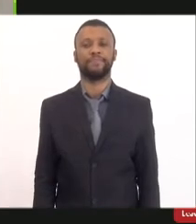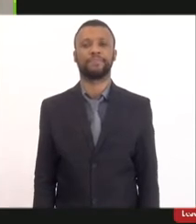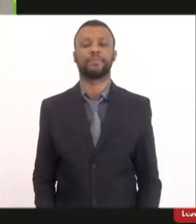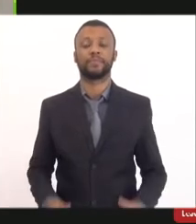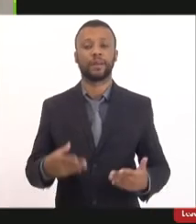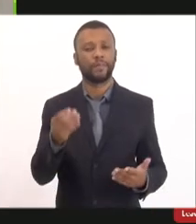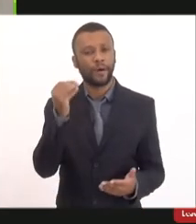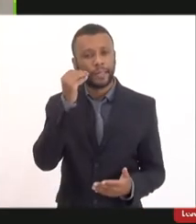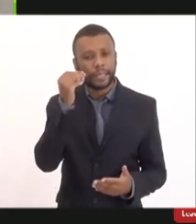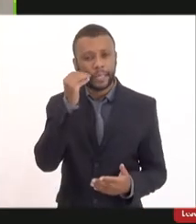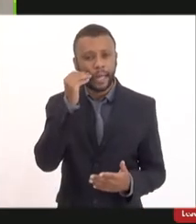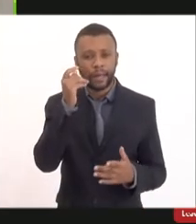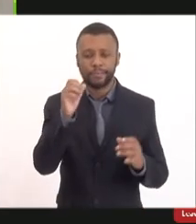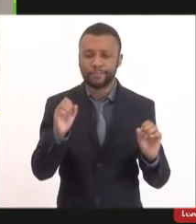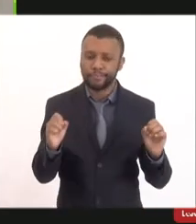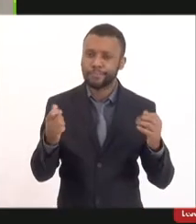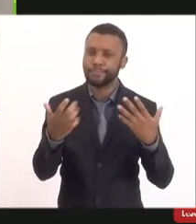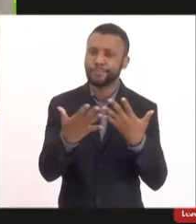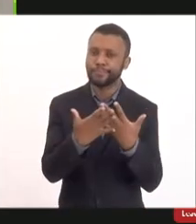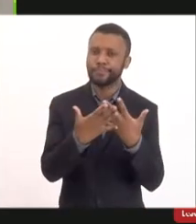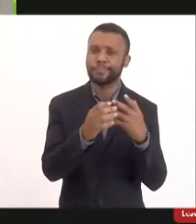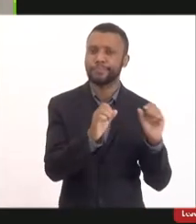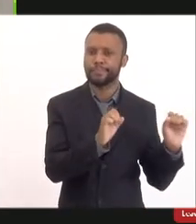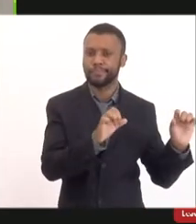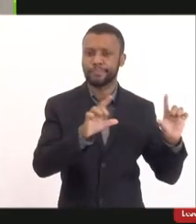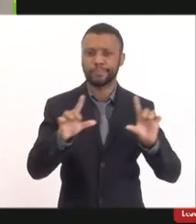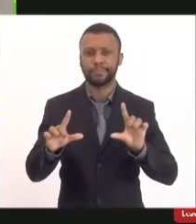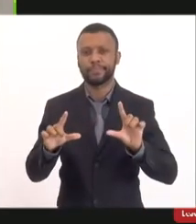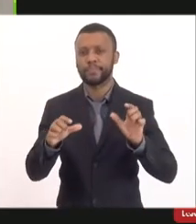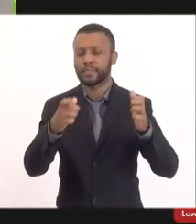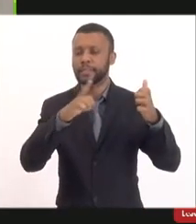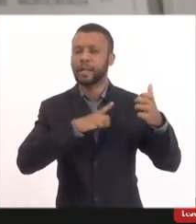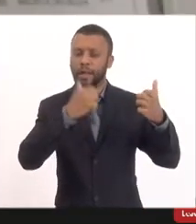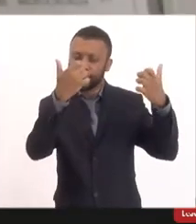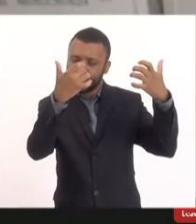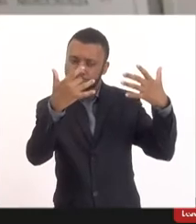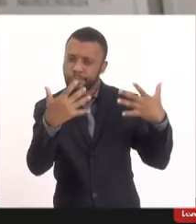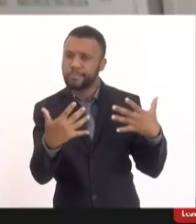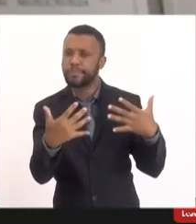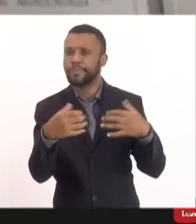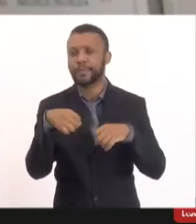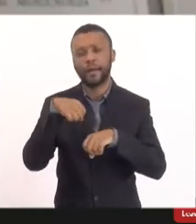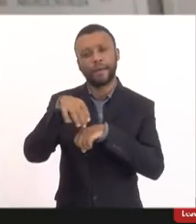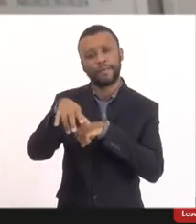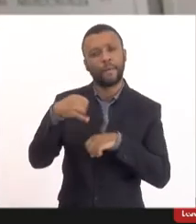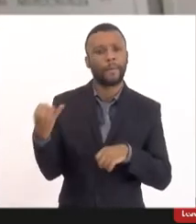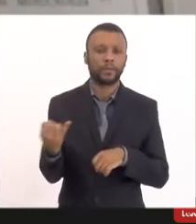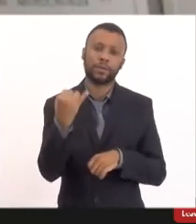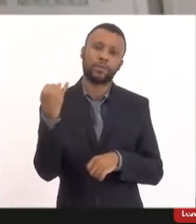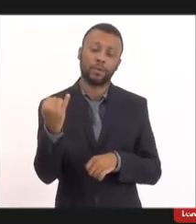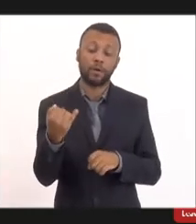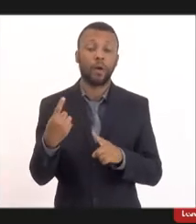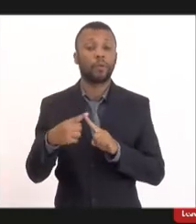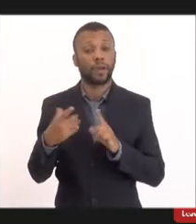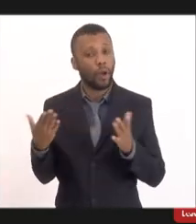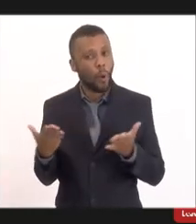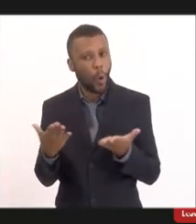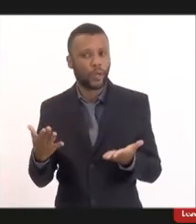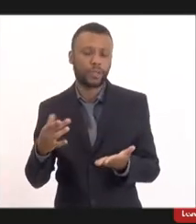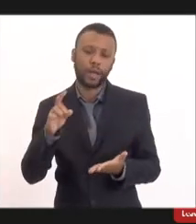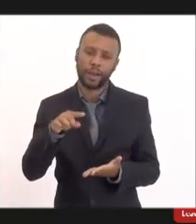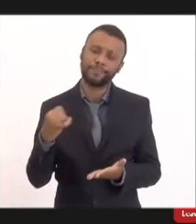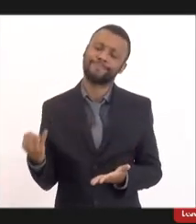tentar compartilhar uma tela aqui e ver se é importante porque ela é muito importante para nós hoje e